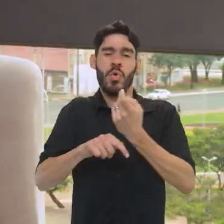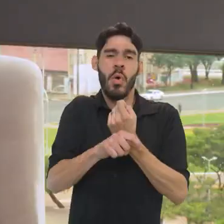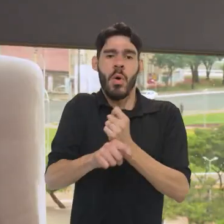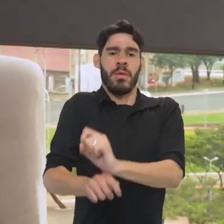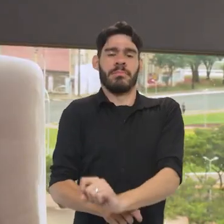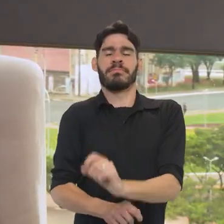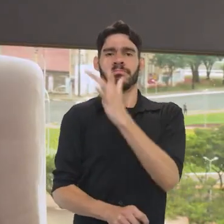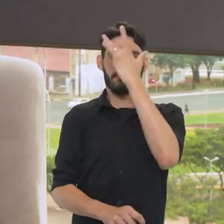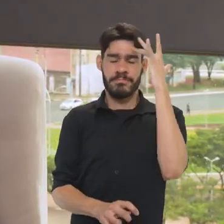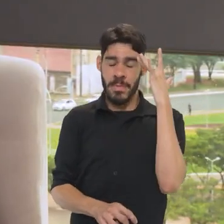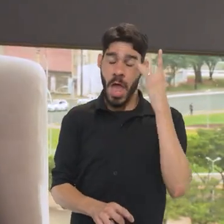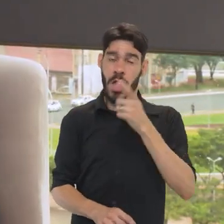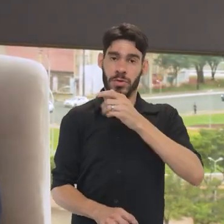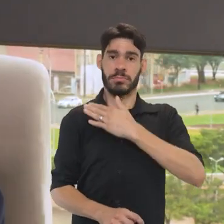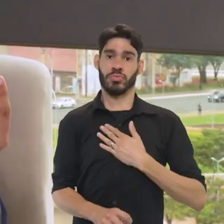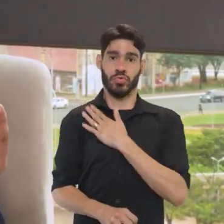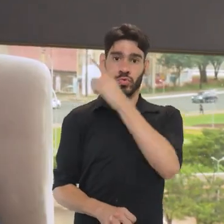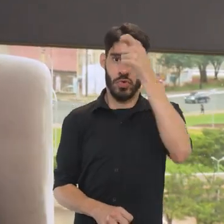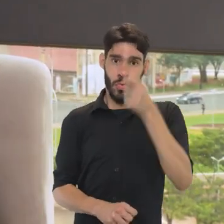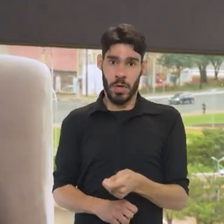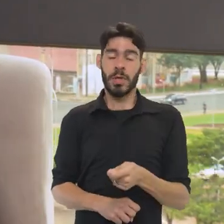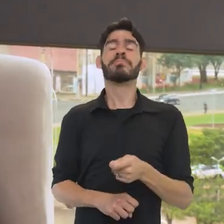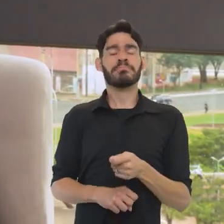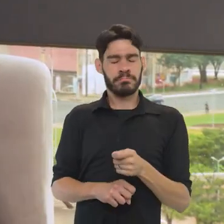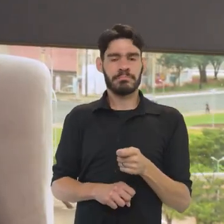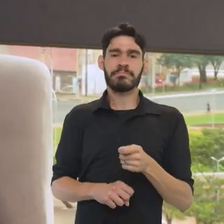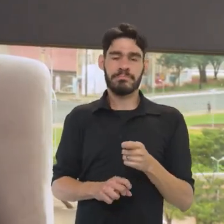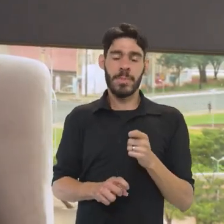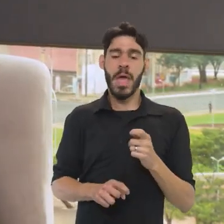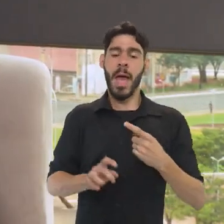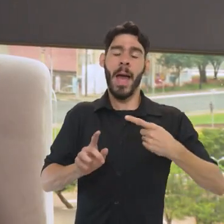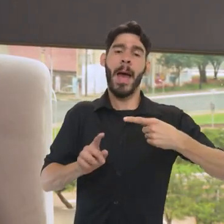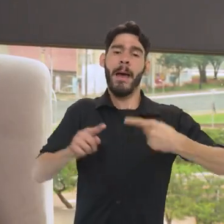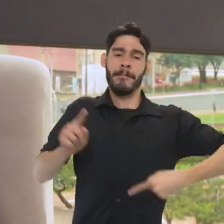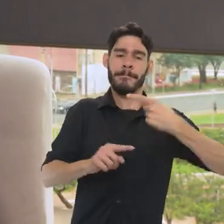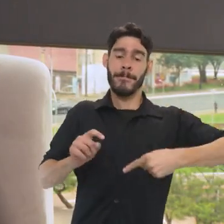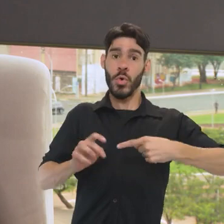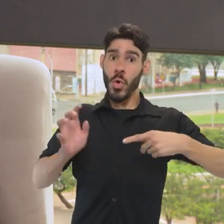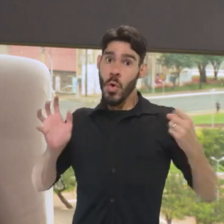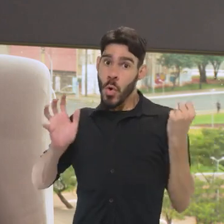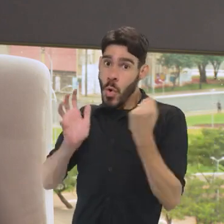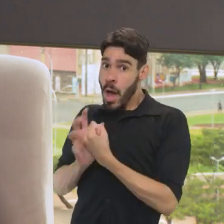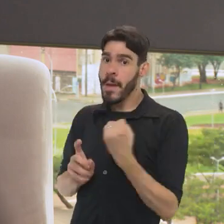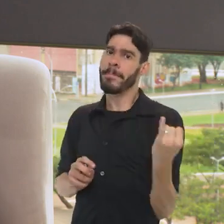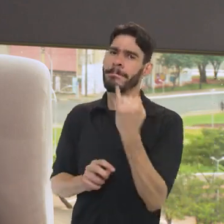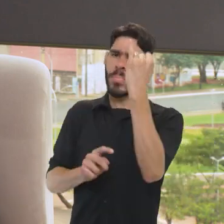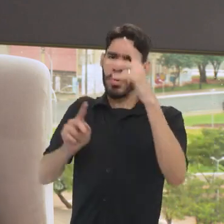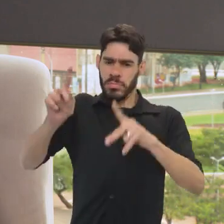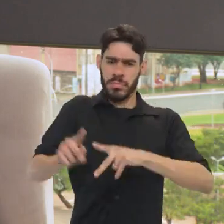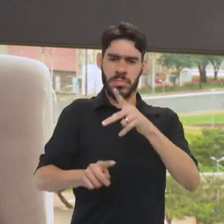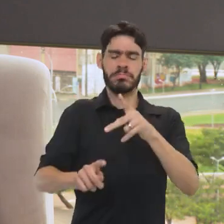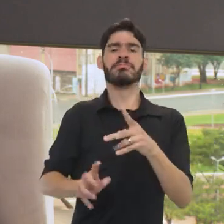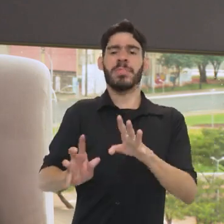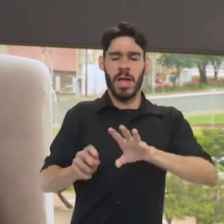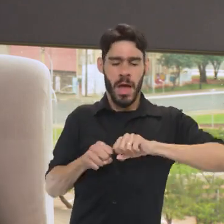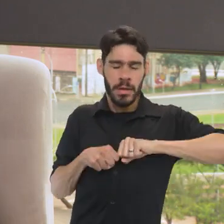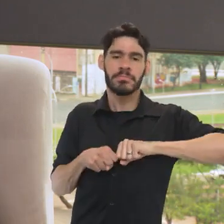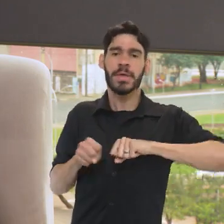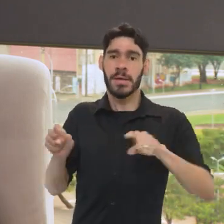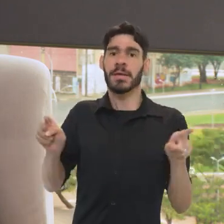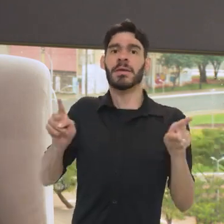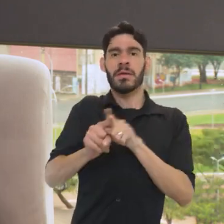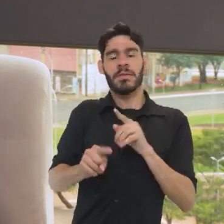do processo de escravização de pessoas, da própria ditadura militar. Ou seja, a política de patrimônio, além de ser importante para o povo se